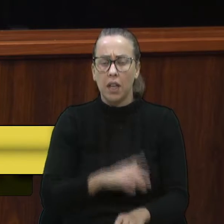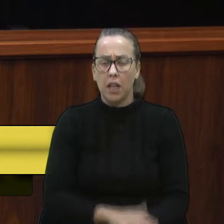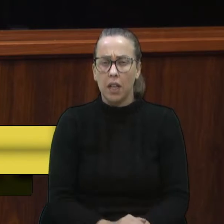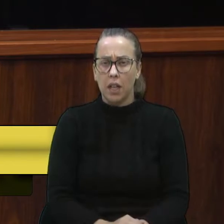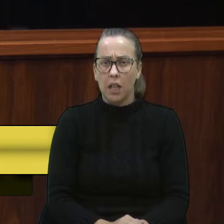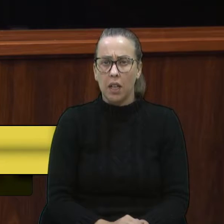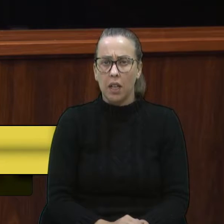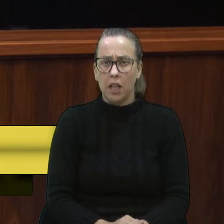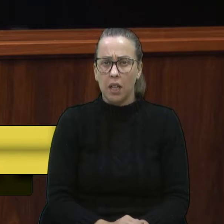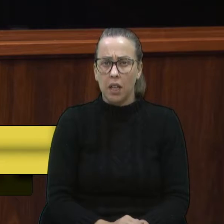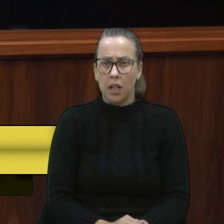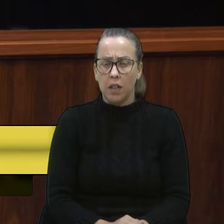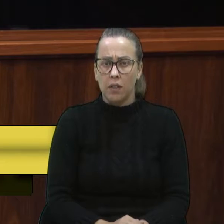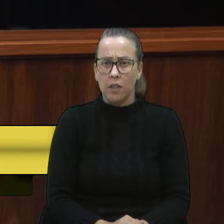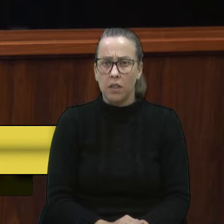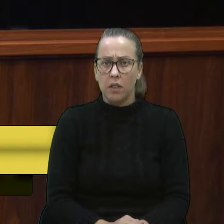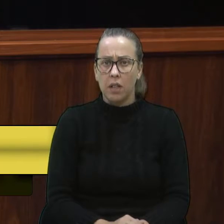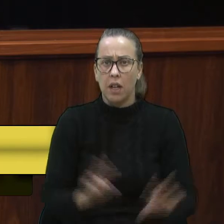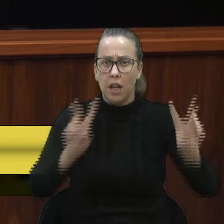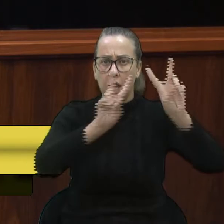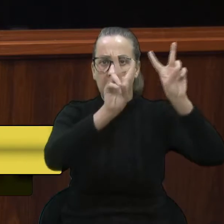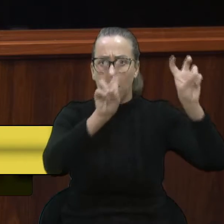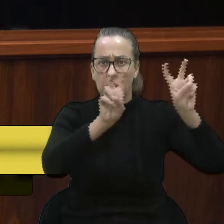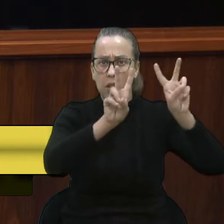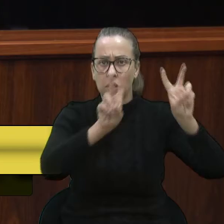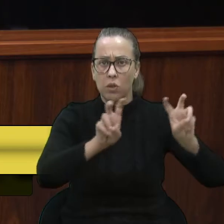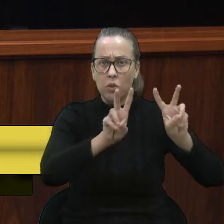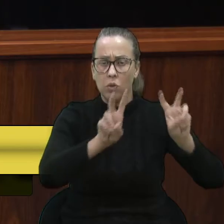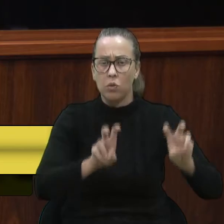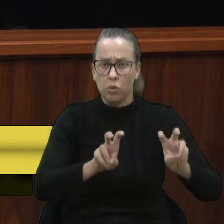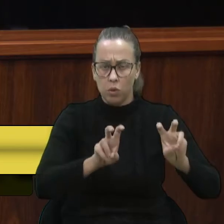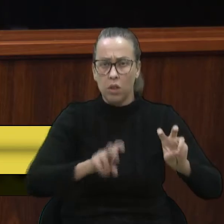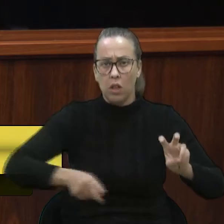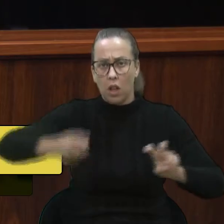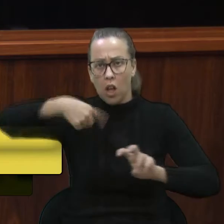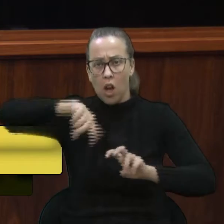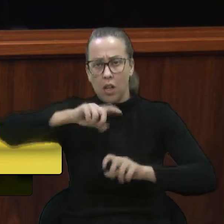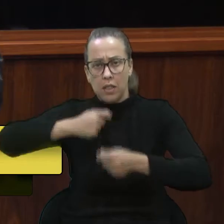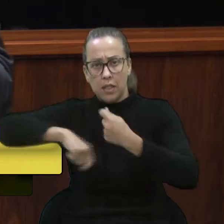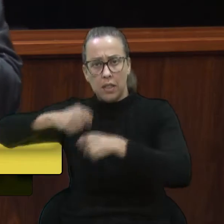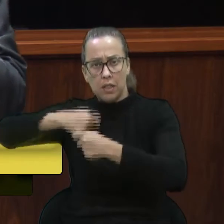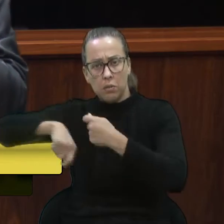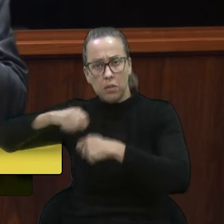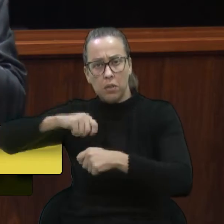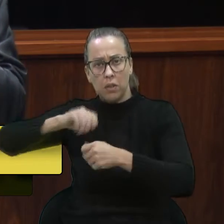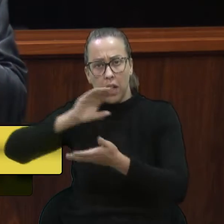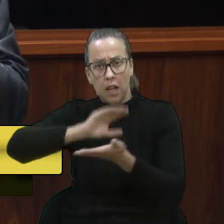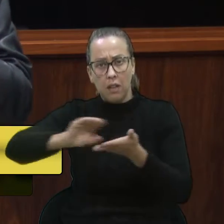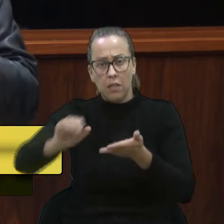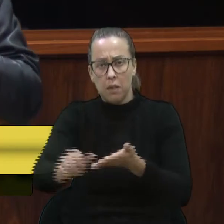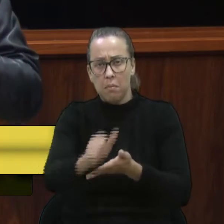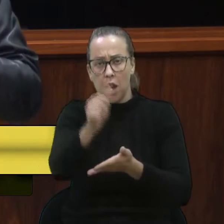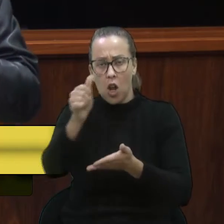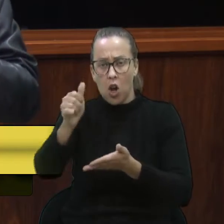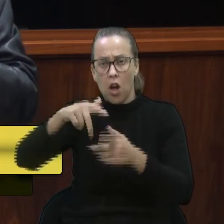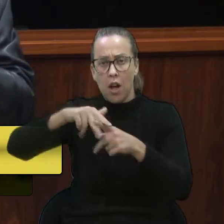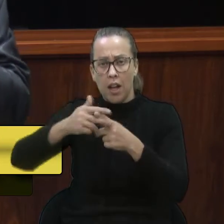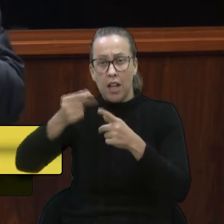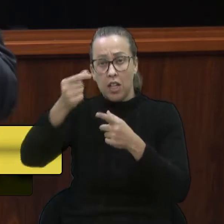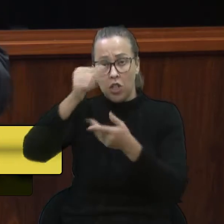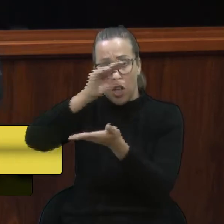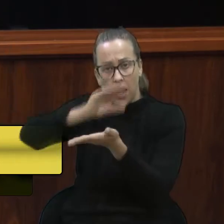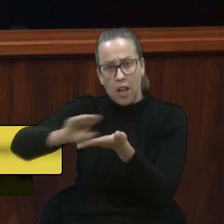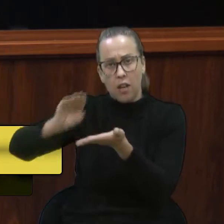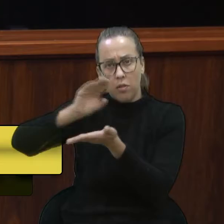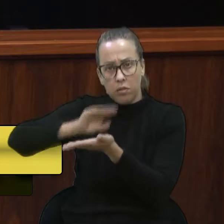assuntos para que a nossa administração invista melhor, que mais dinheiro para